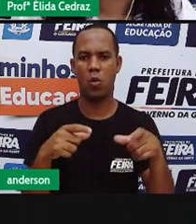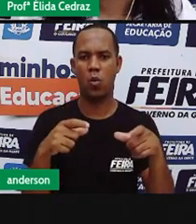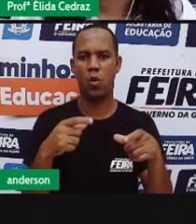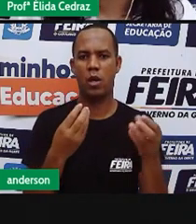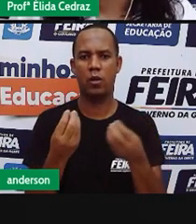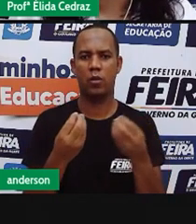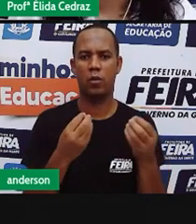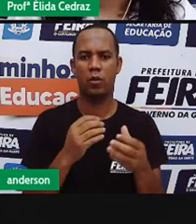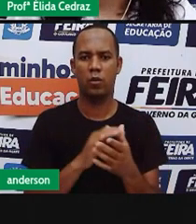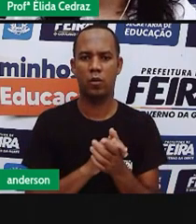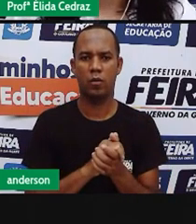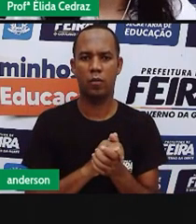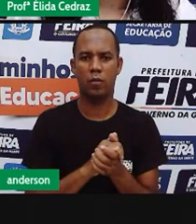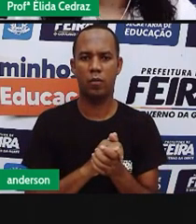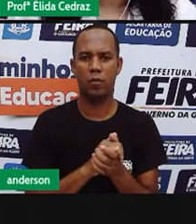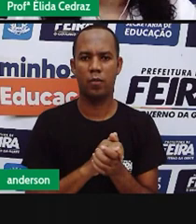Franco.